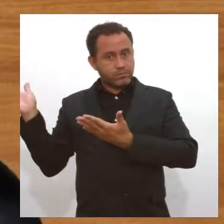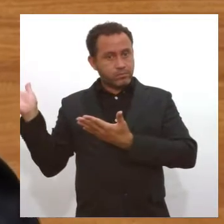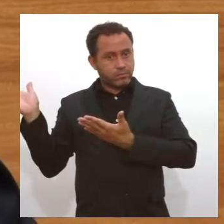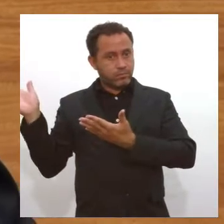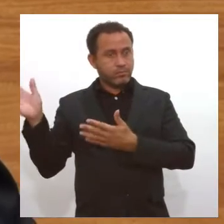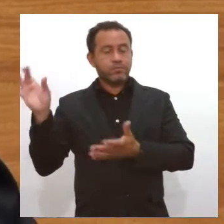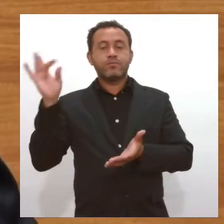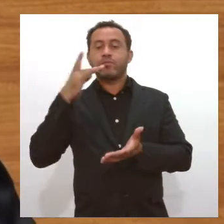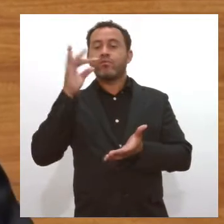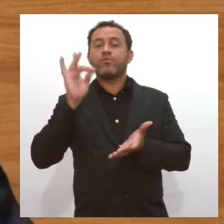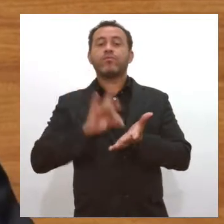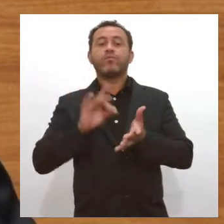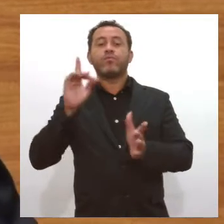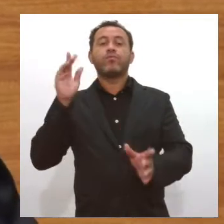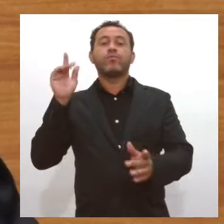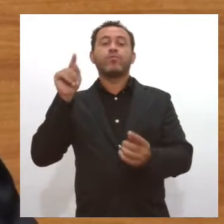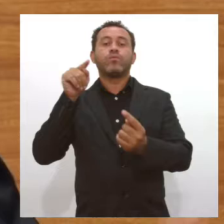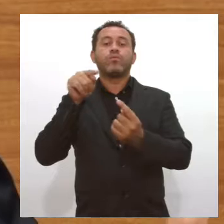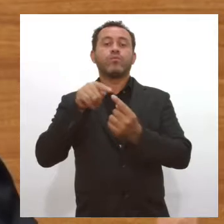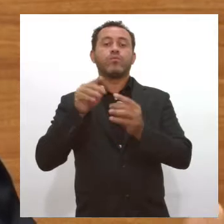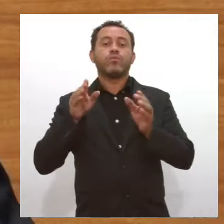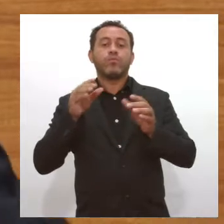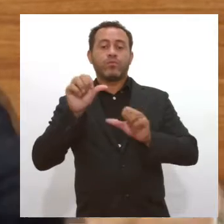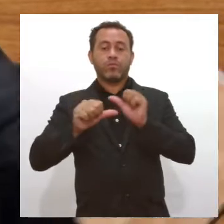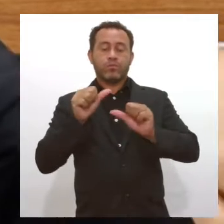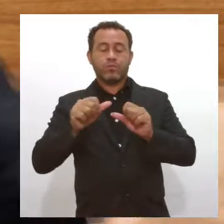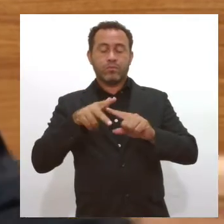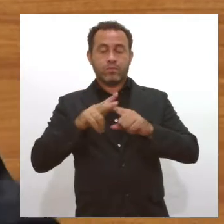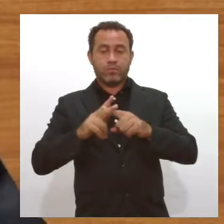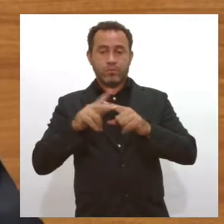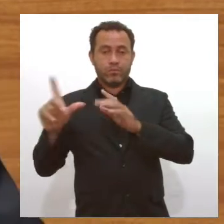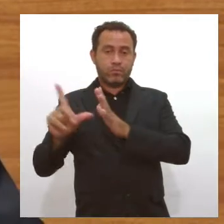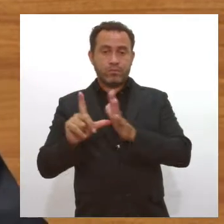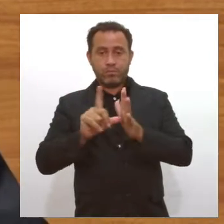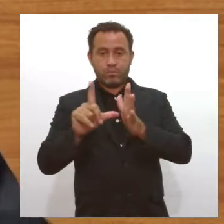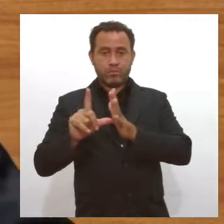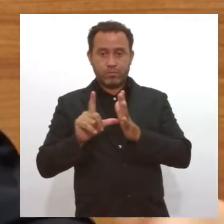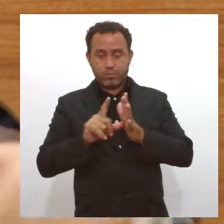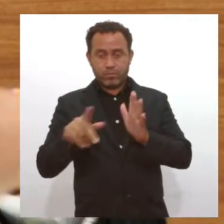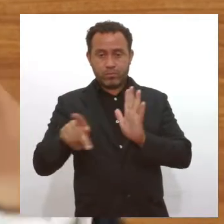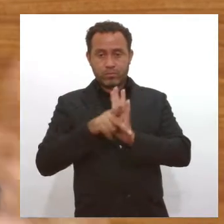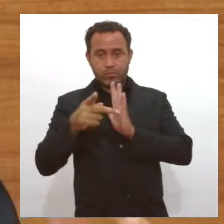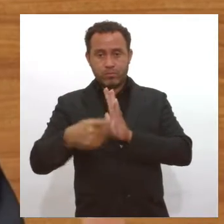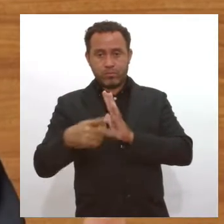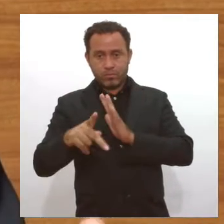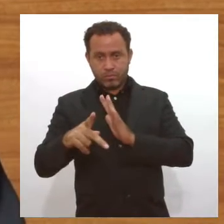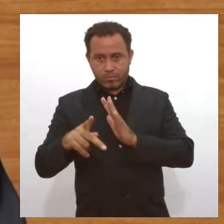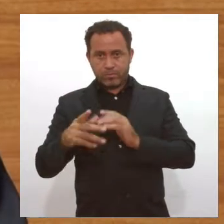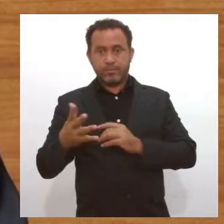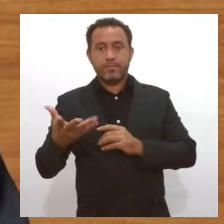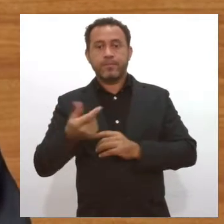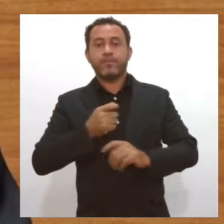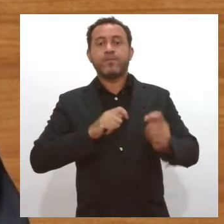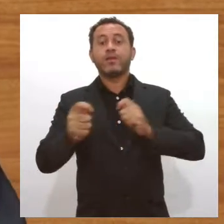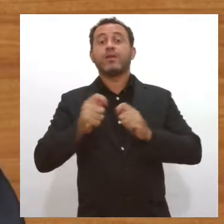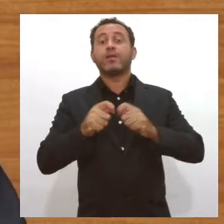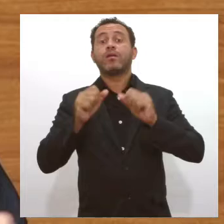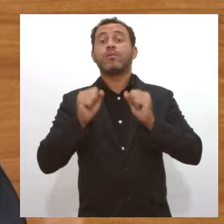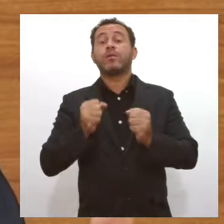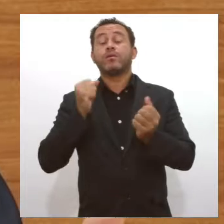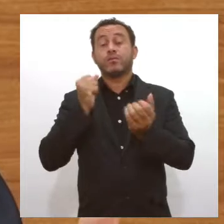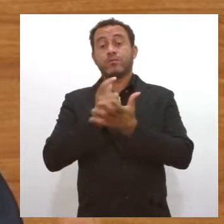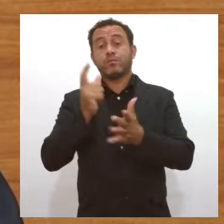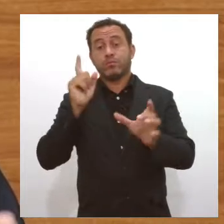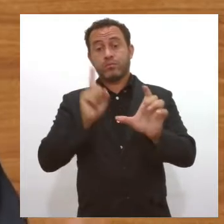afirmou que o principal objetivo da alteração é proteger o comércio local. A proposta cria formas de controle para que se possa cobrar